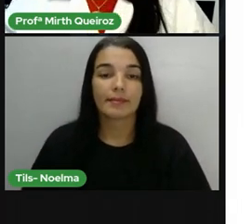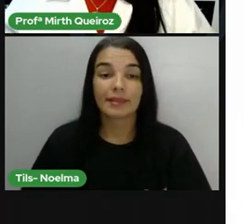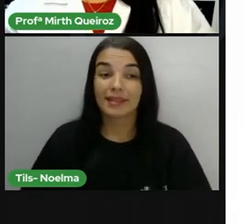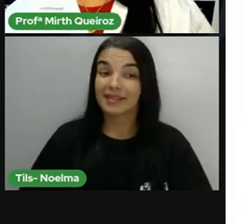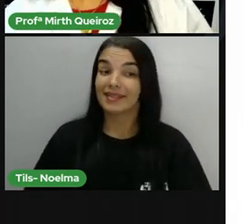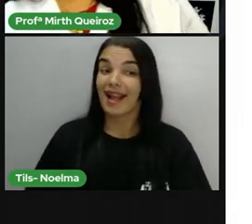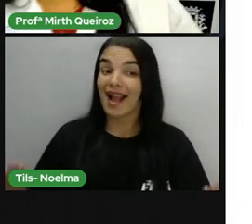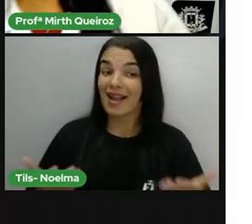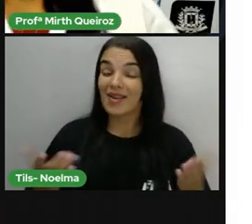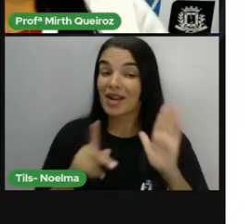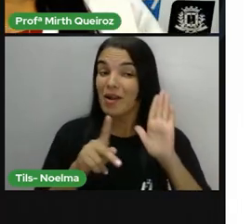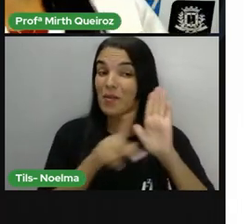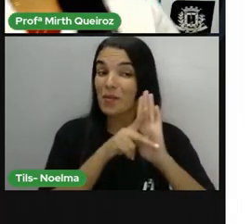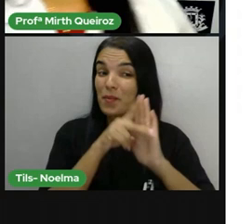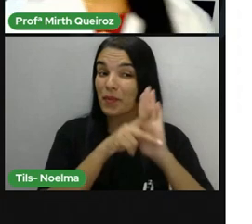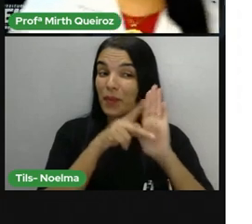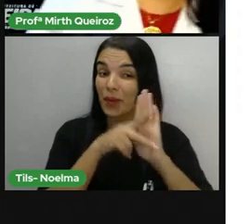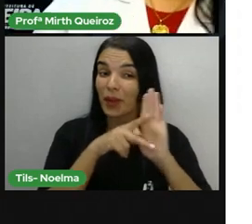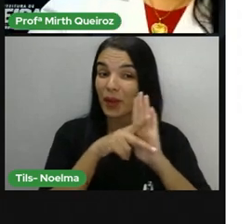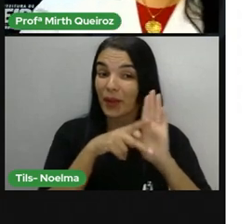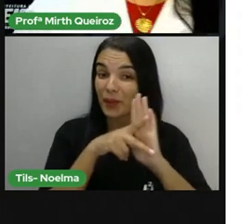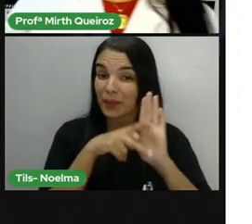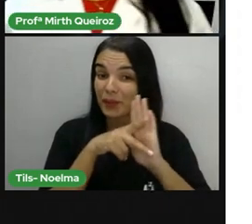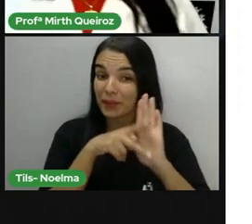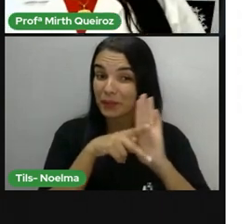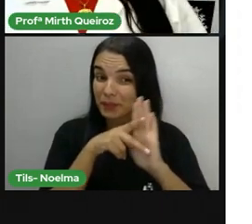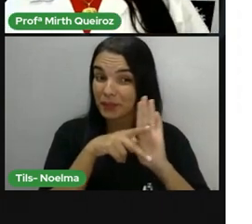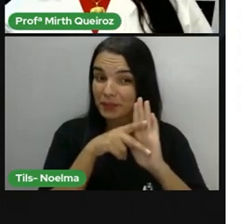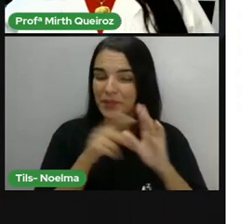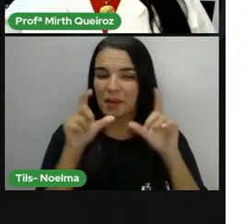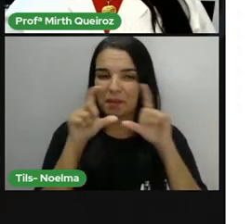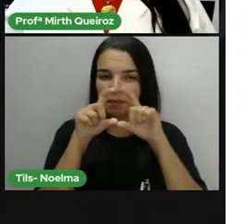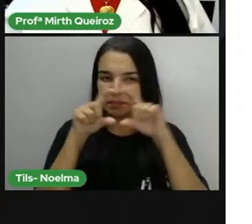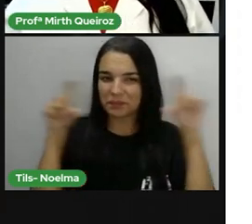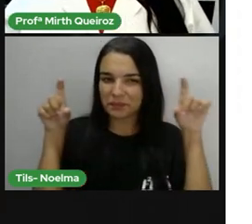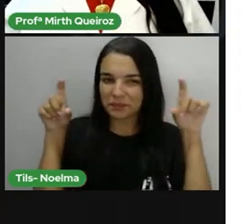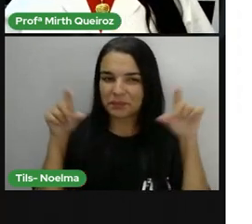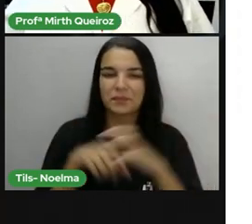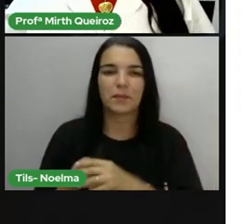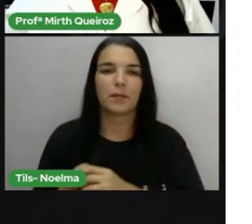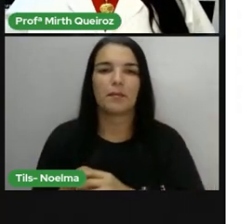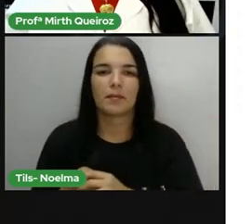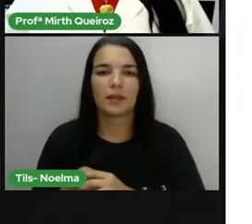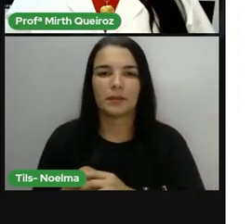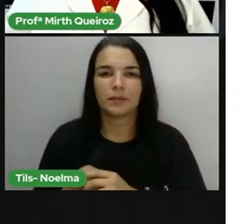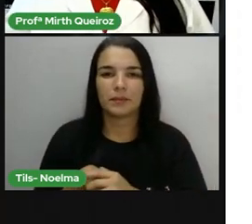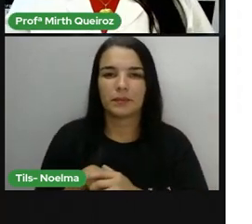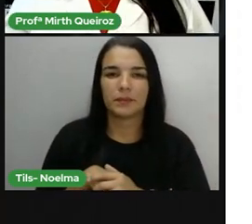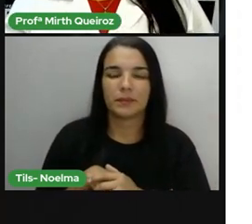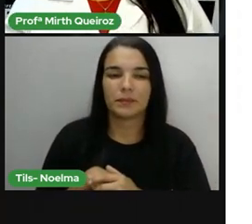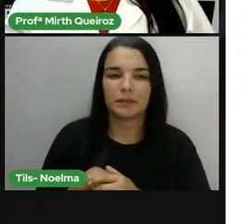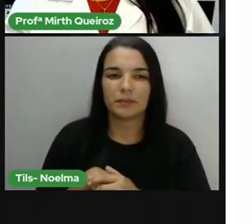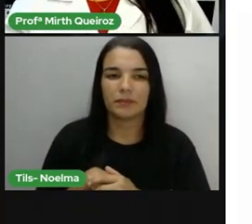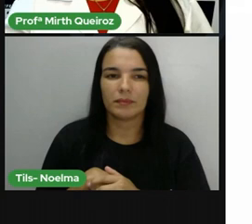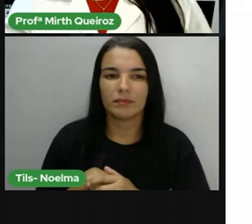E pra terminar, a Pró trouxe aqui uma frase pra vocês, né? De remulo aí.